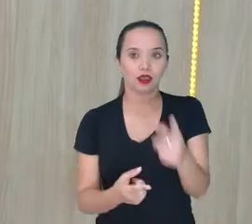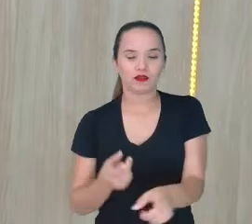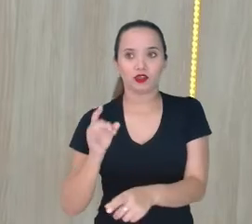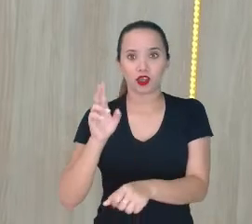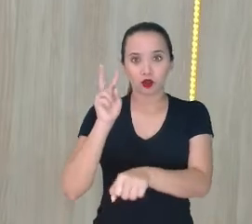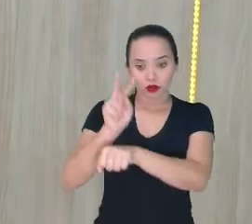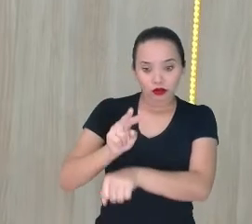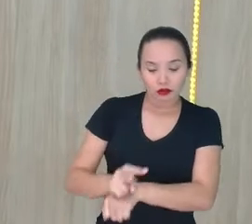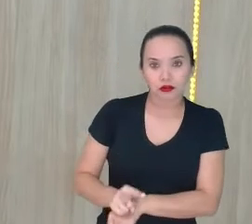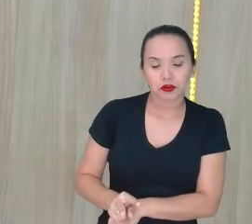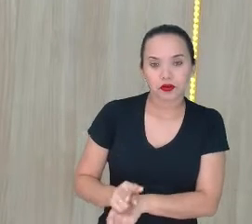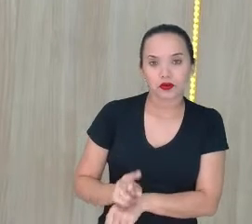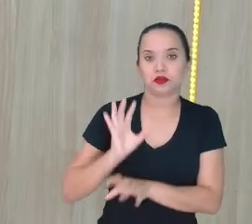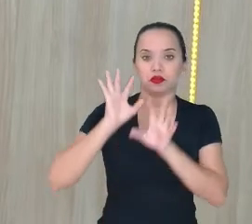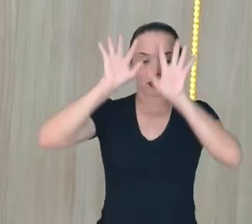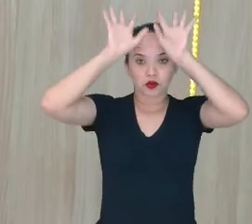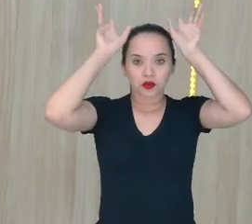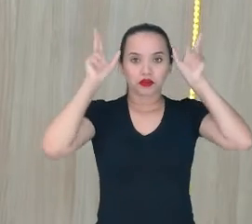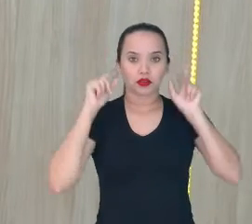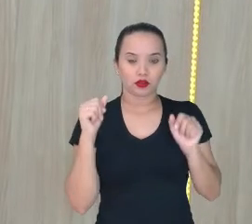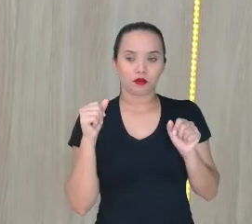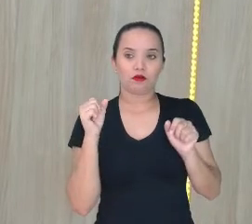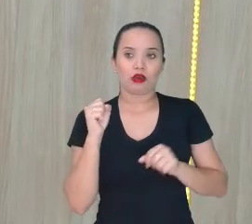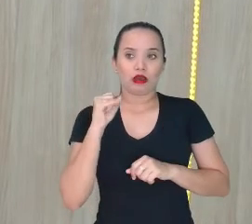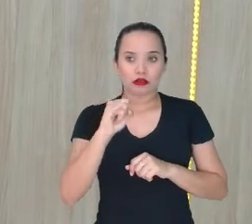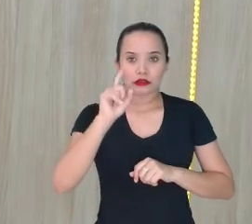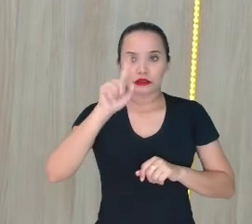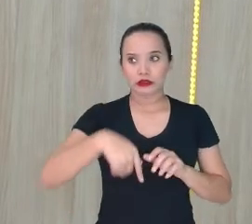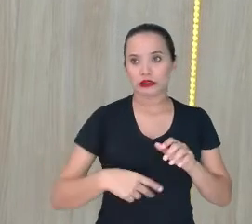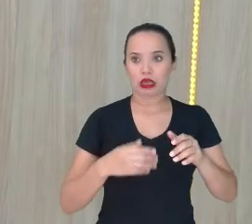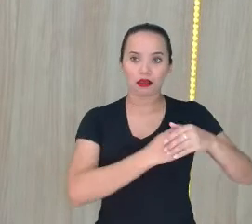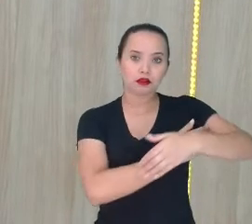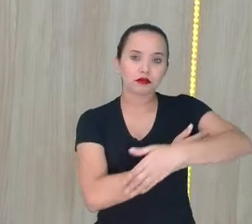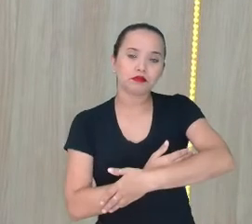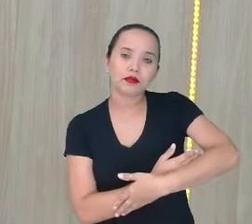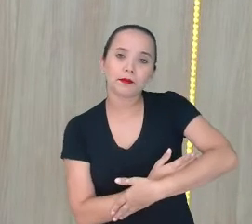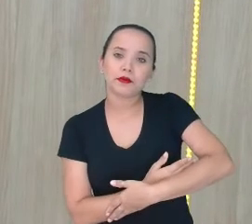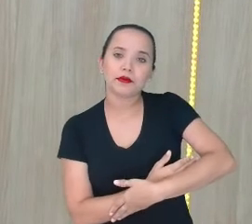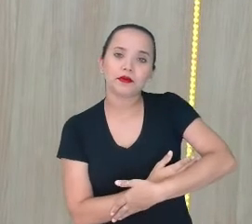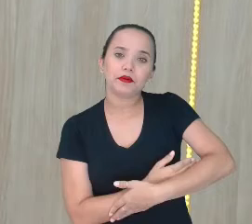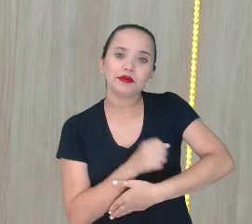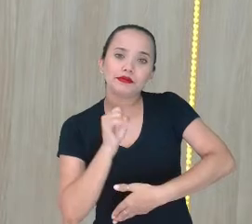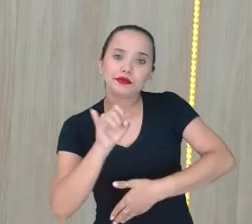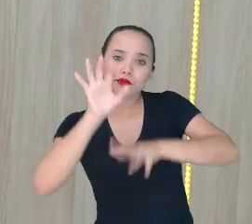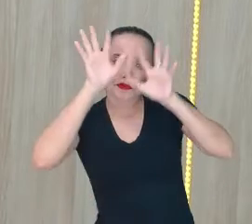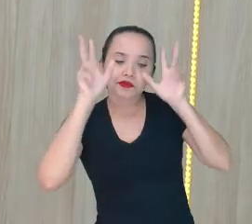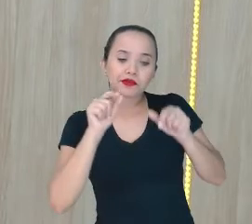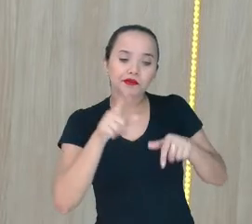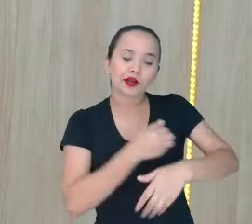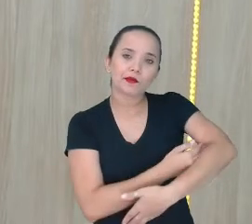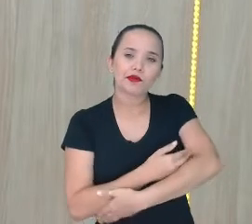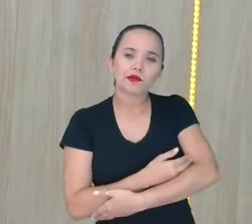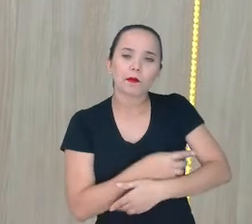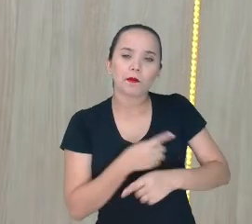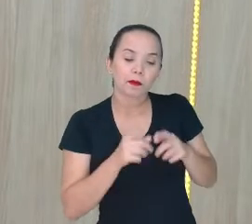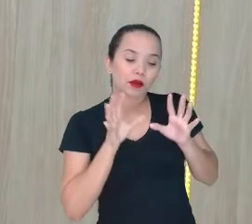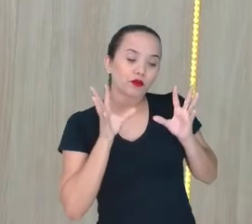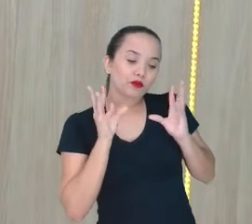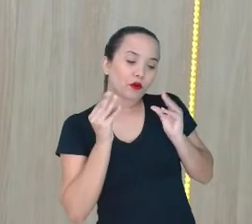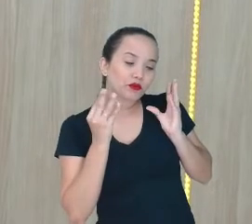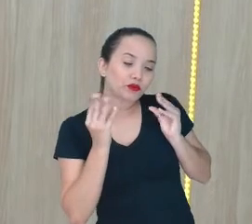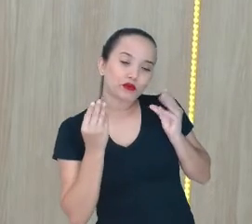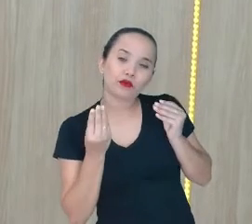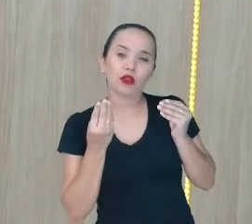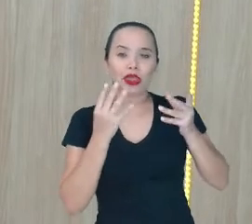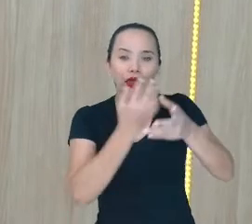cuida Desses animais Domésticos Quando é Bebezinho Quando ele está Pequenininho É uma fofura É uma